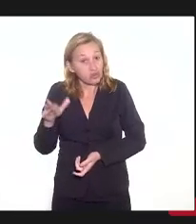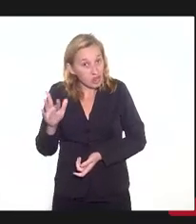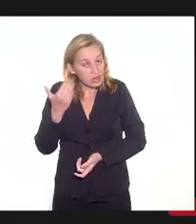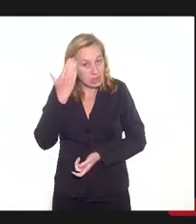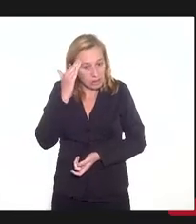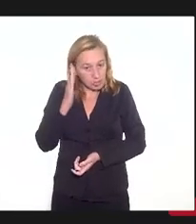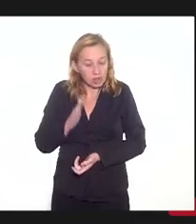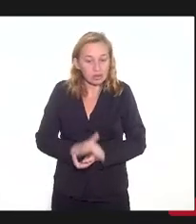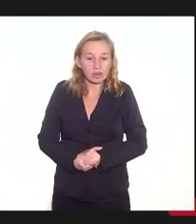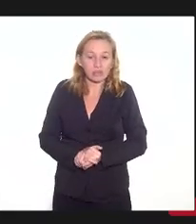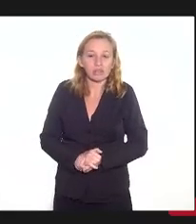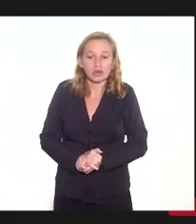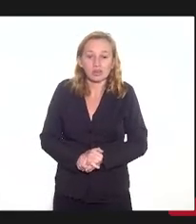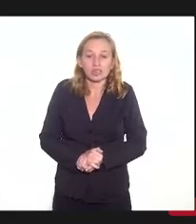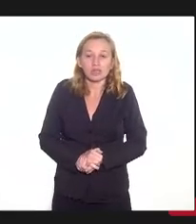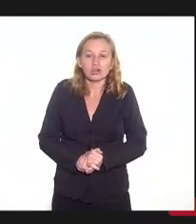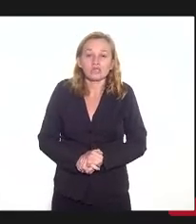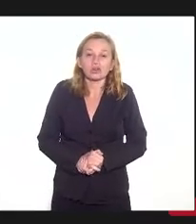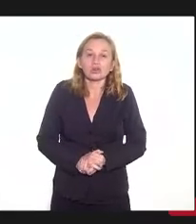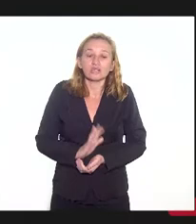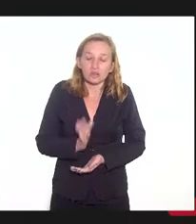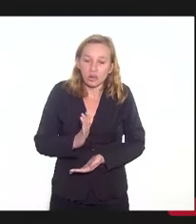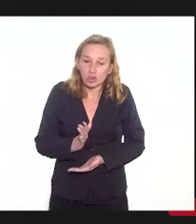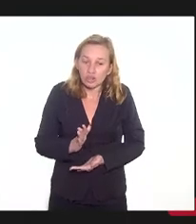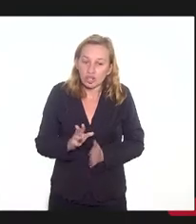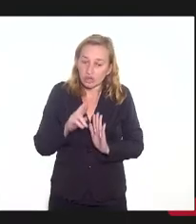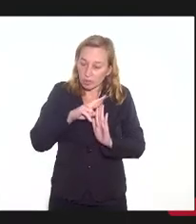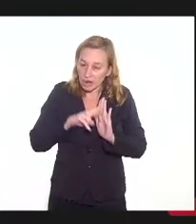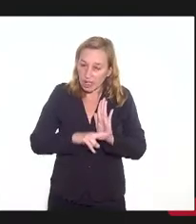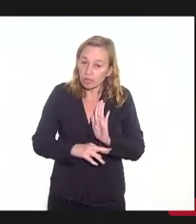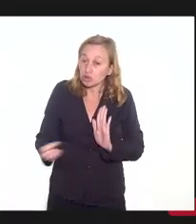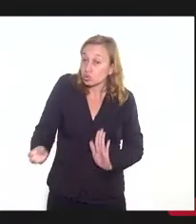Nós estamos já sob a aérea de um novo regime,